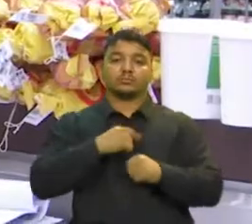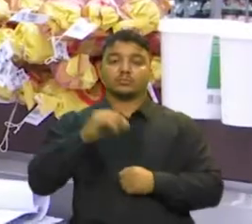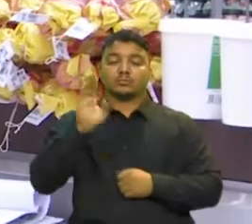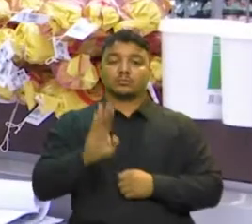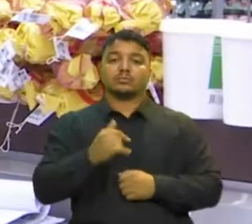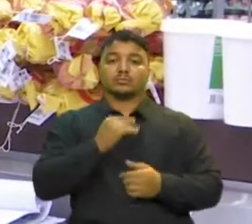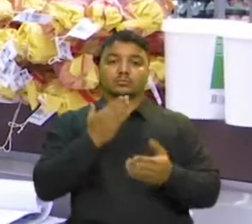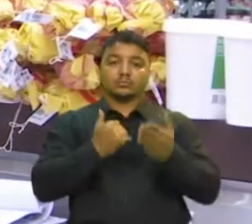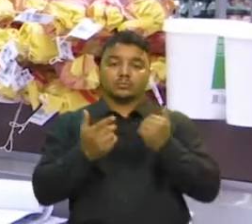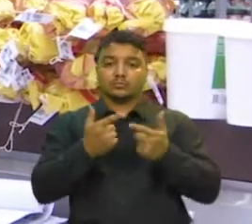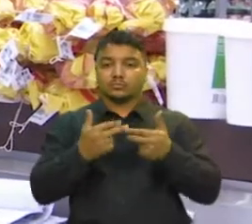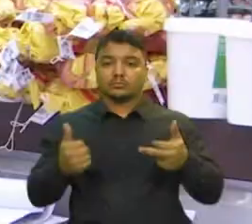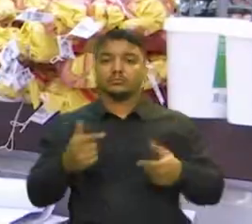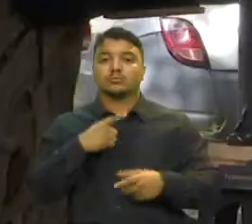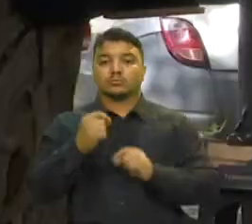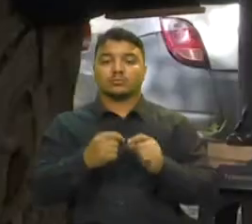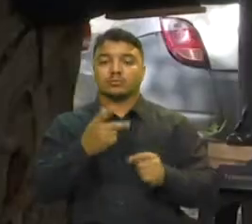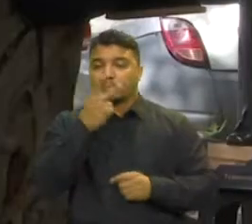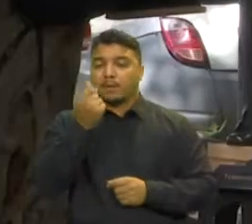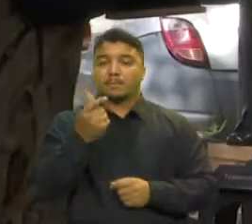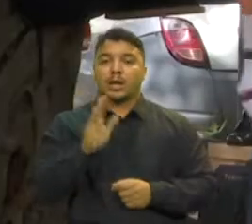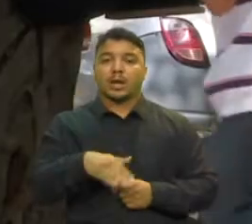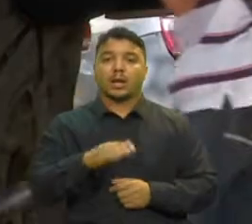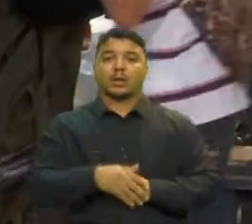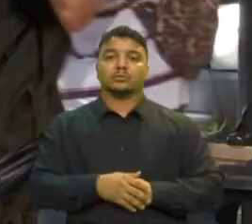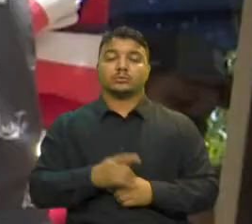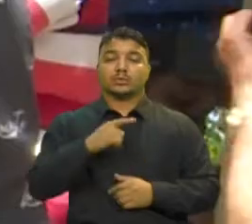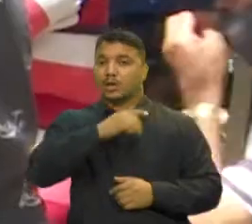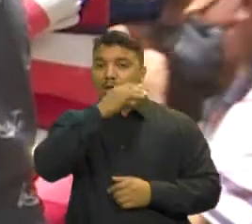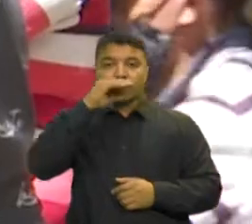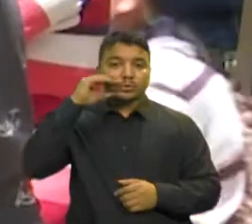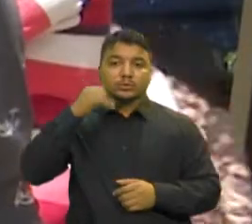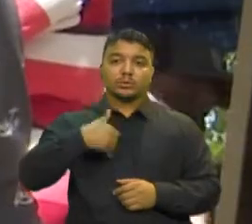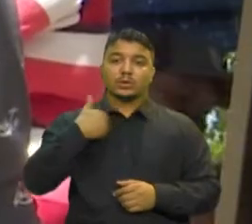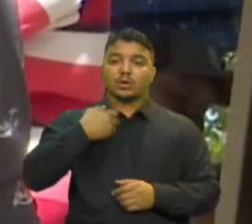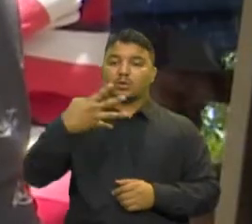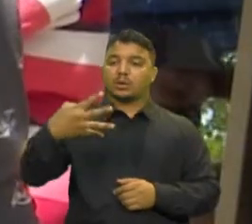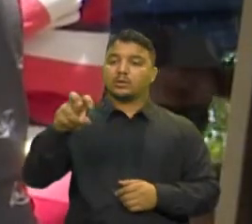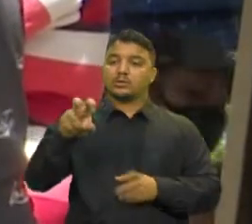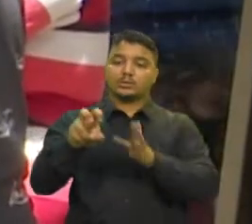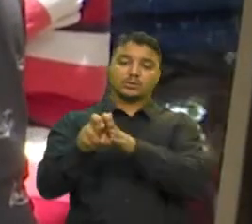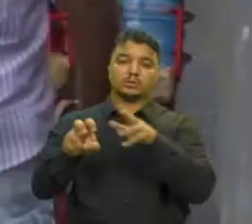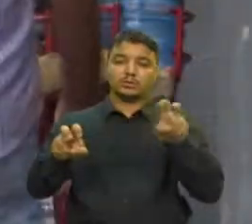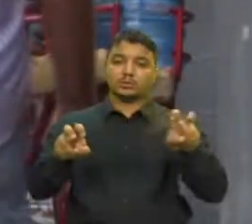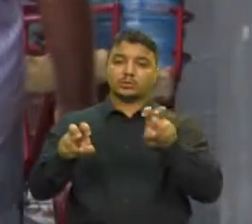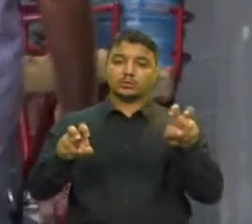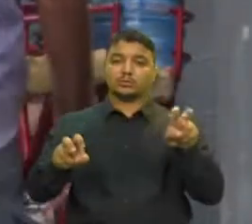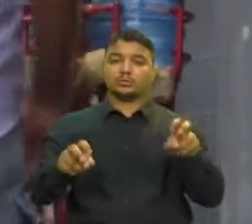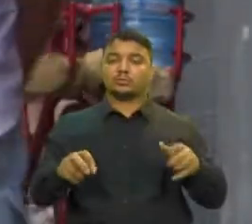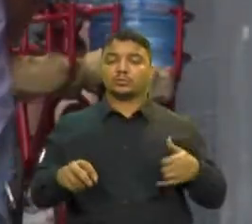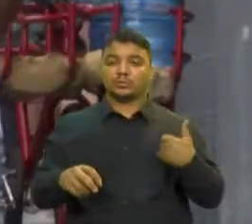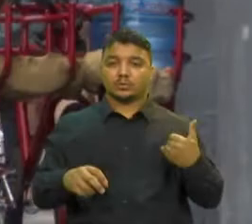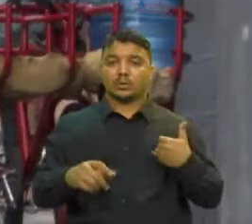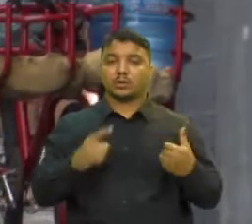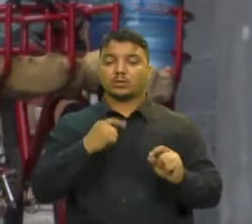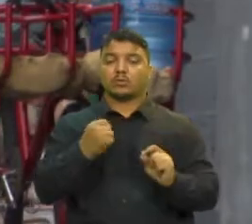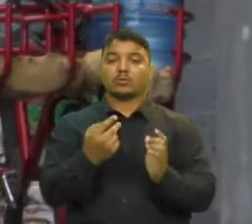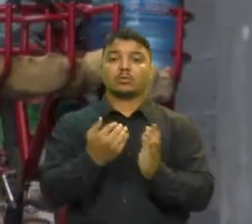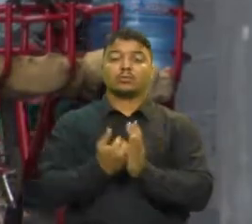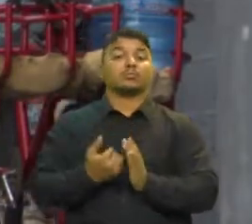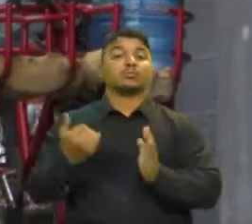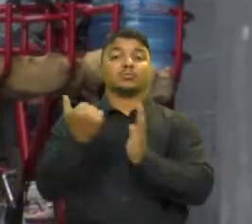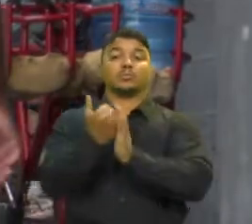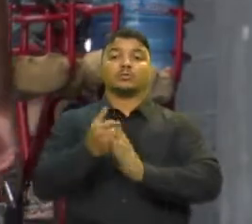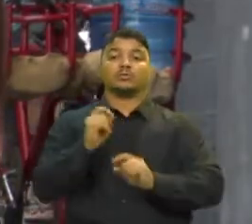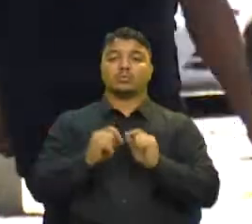ultraprocessados e baratos Os adultos, na faixa dos 45 a 55 anos, foram os que mais aumentaram